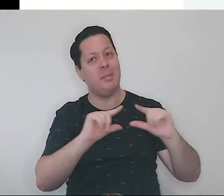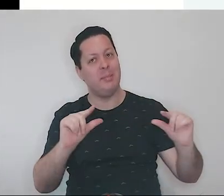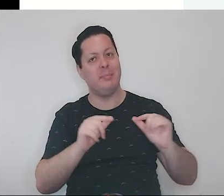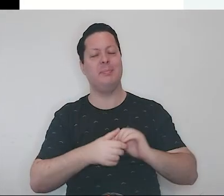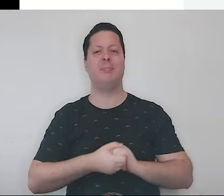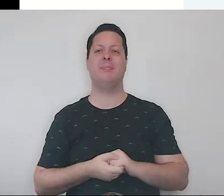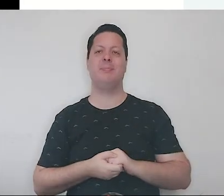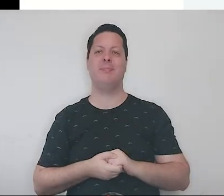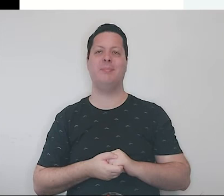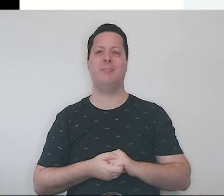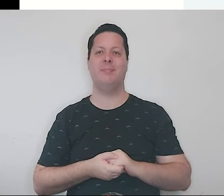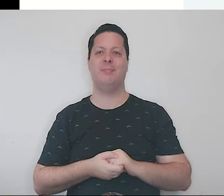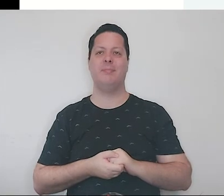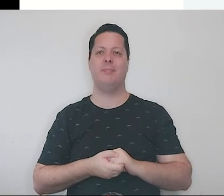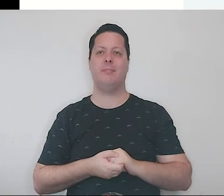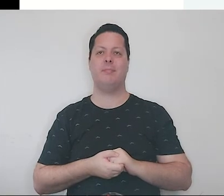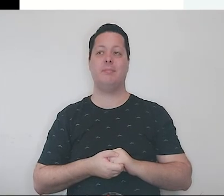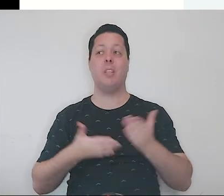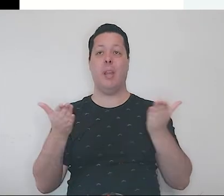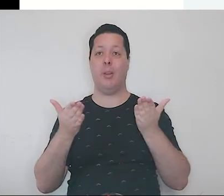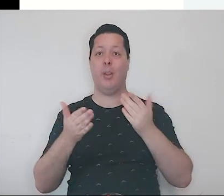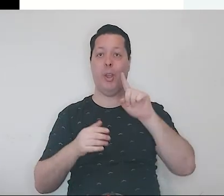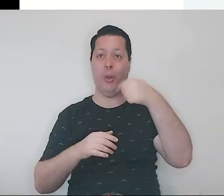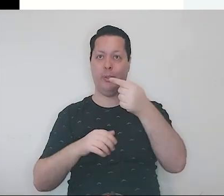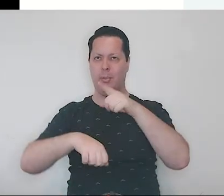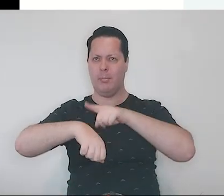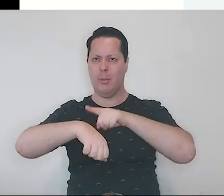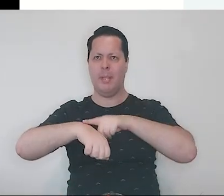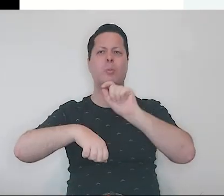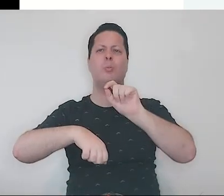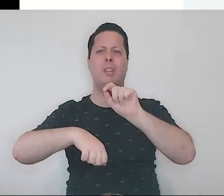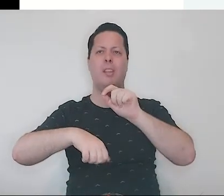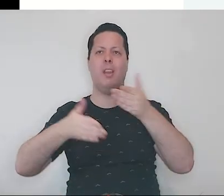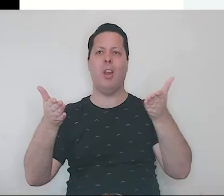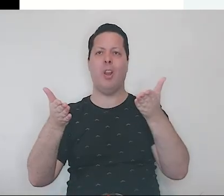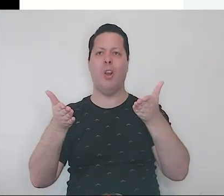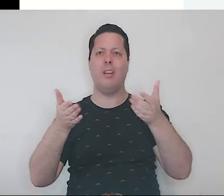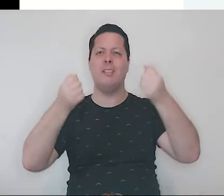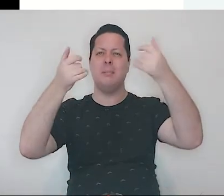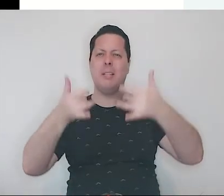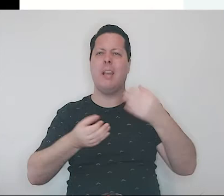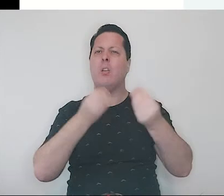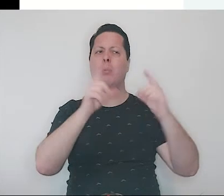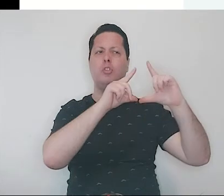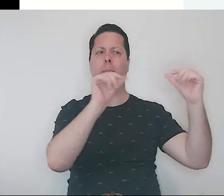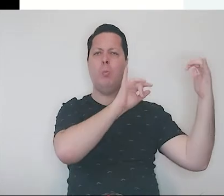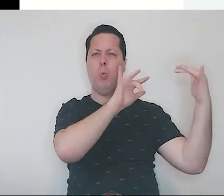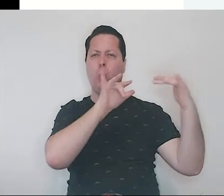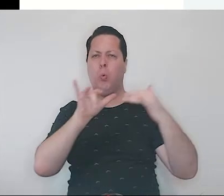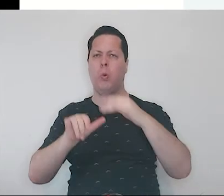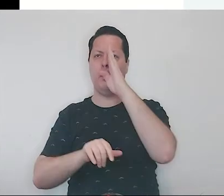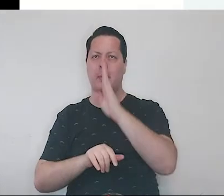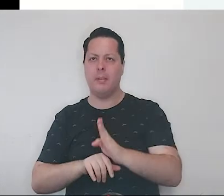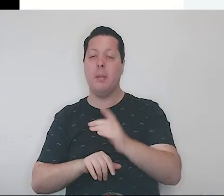parte é a literatura e a imigração japonesa no Brasil. Essa história